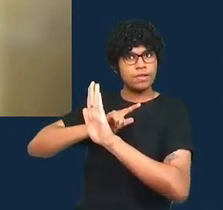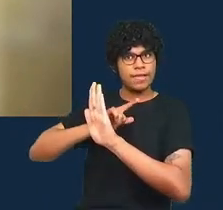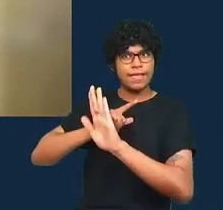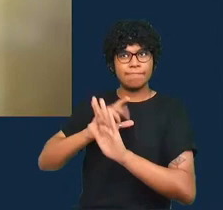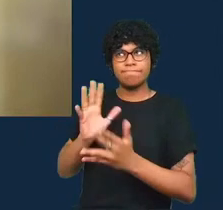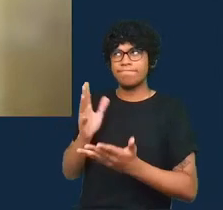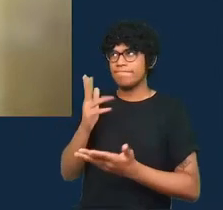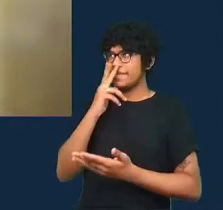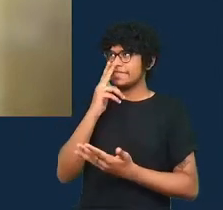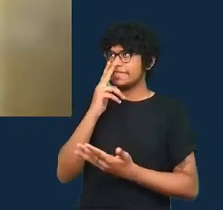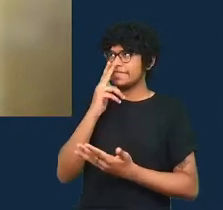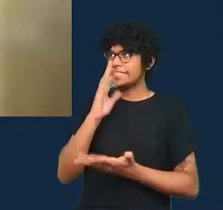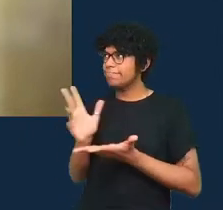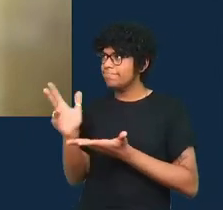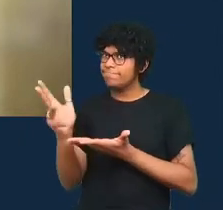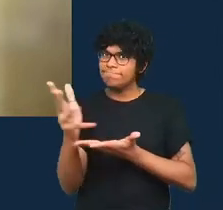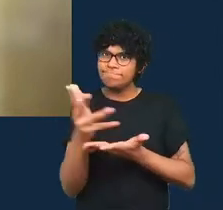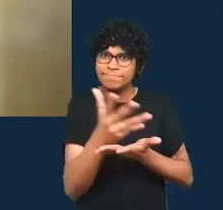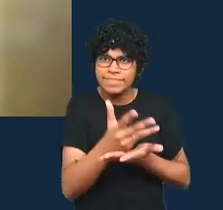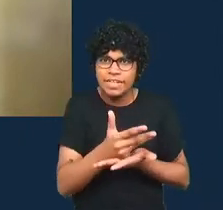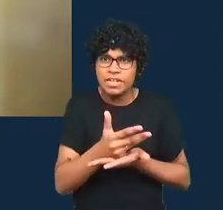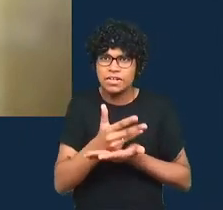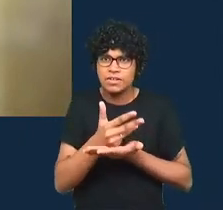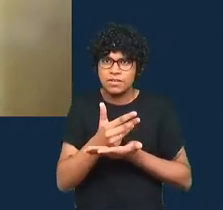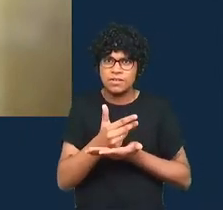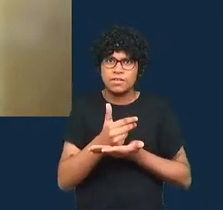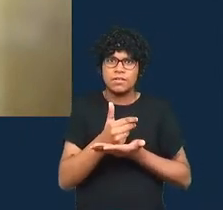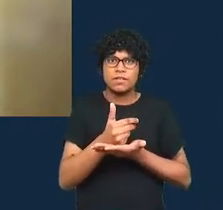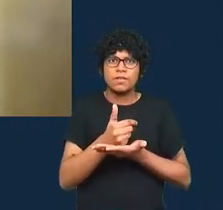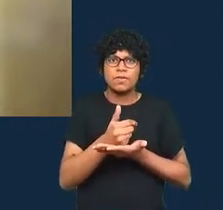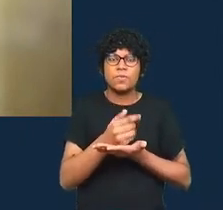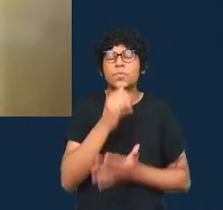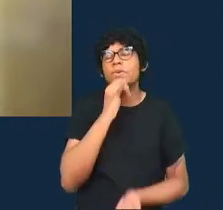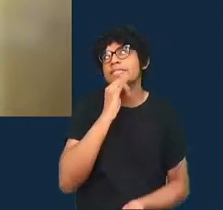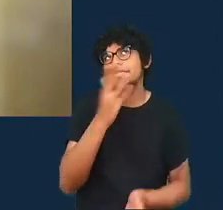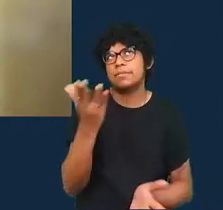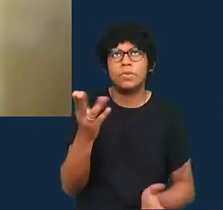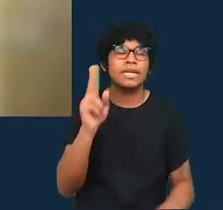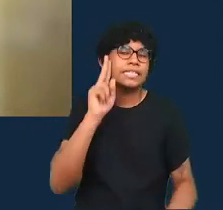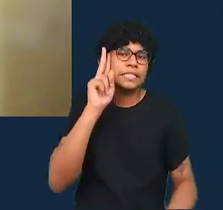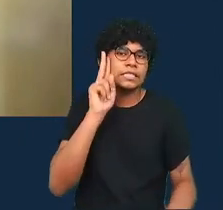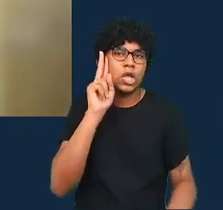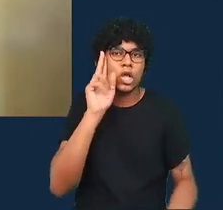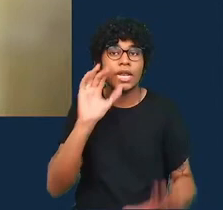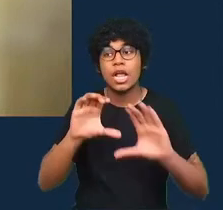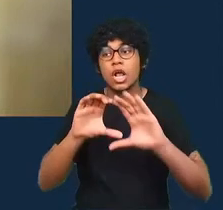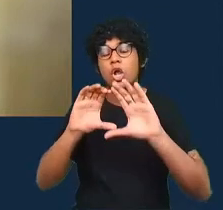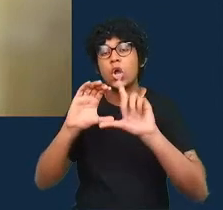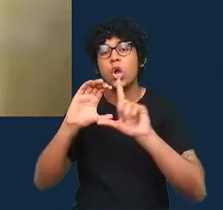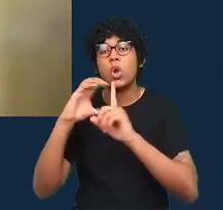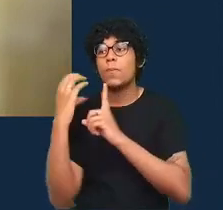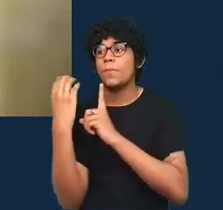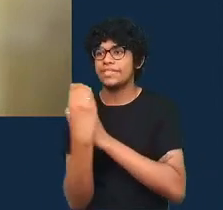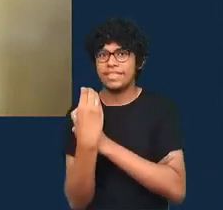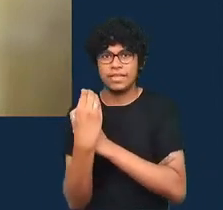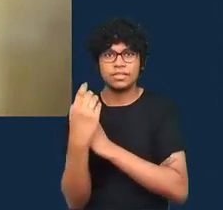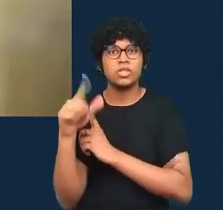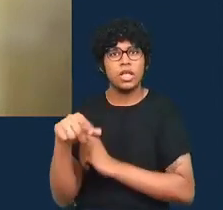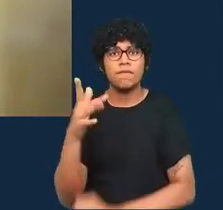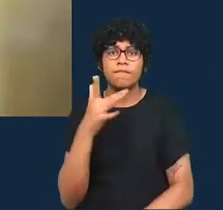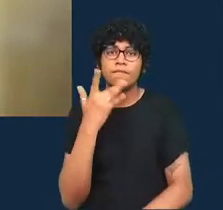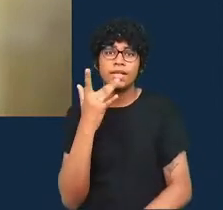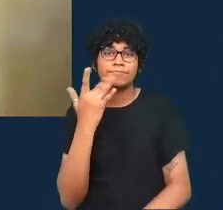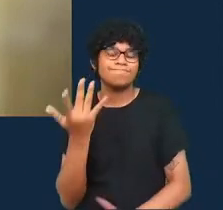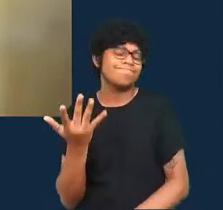concentradas e não uma história sobre uma nação inteira por exemplo história sobre uma comunidade é mais fácil dizer não